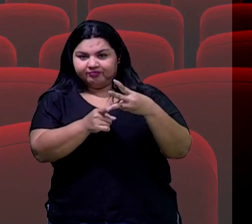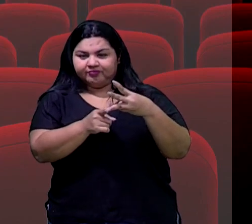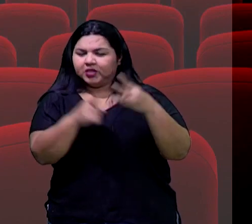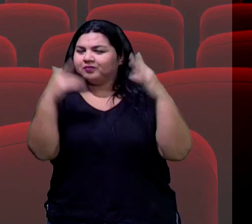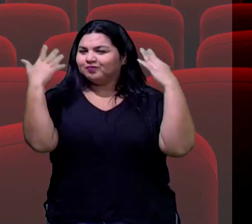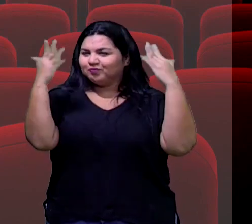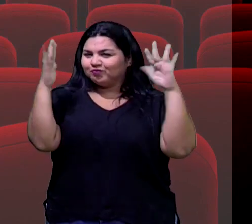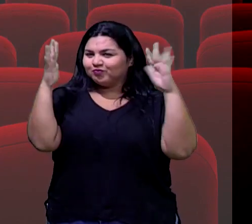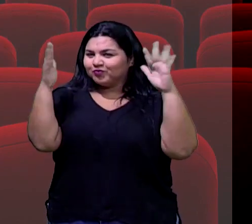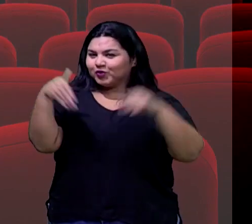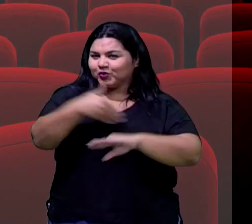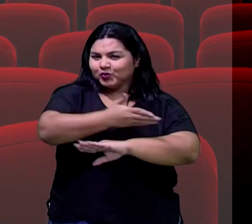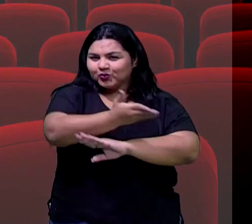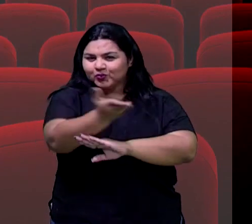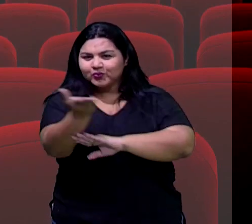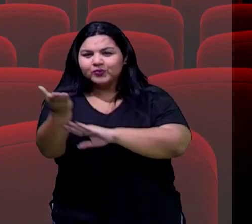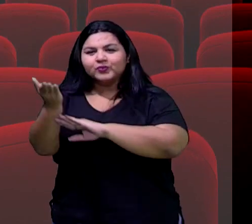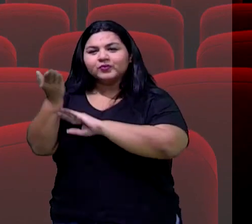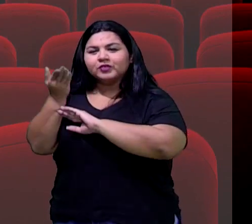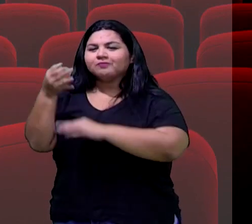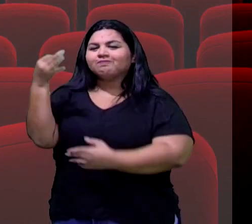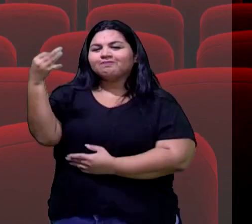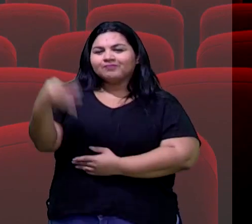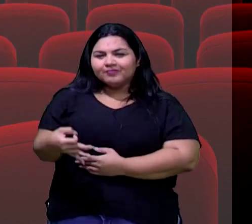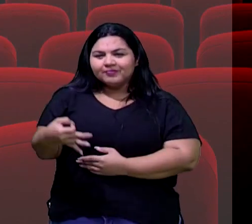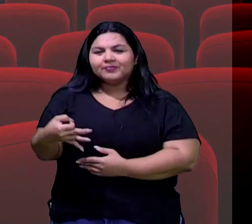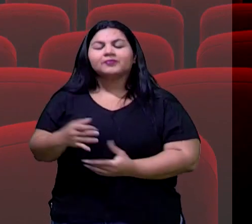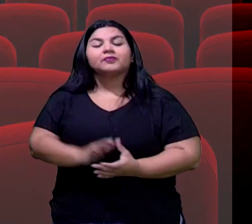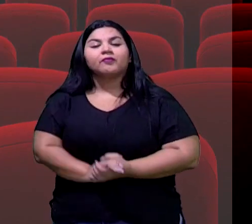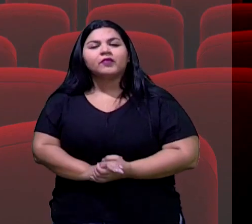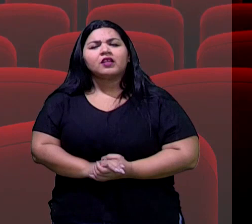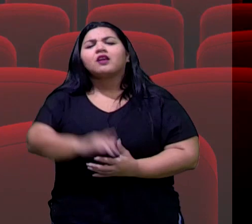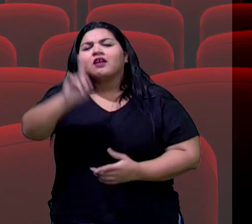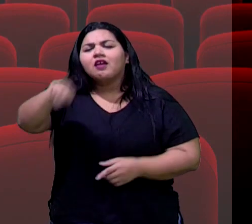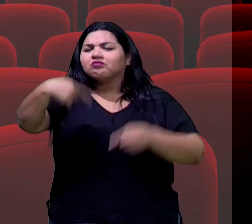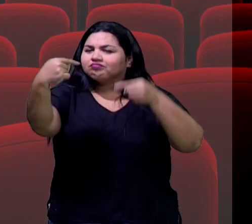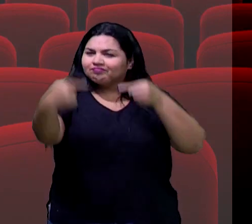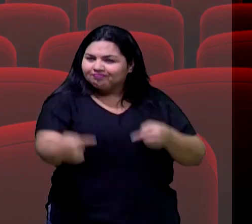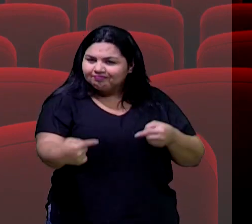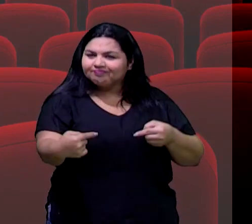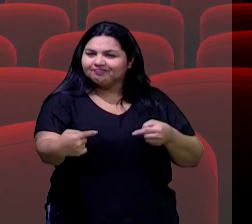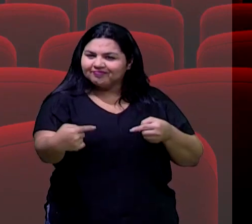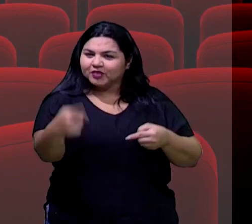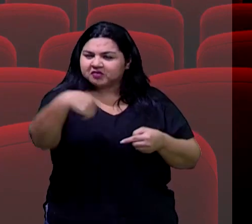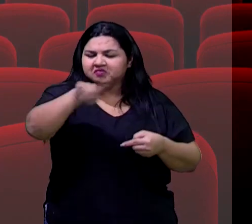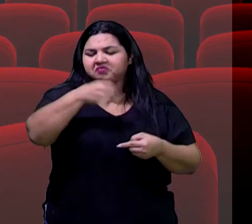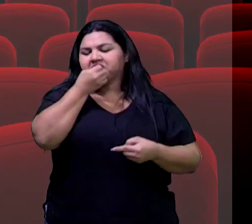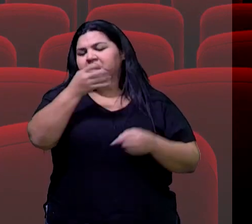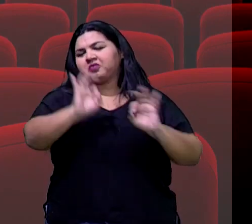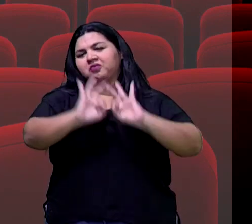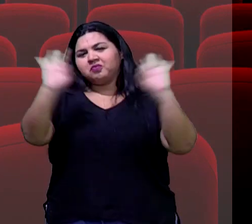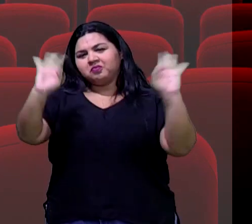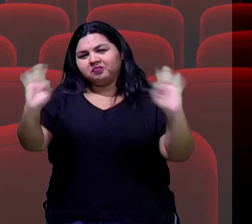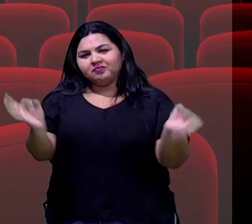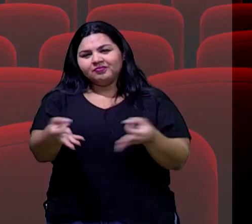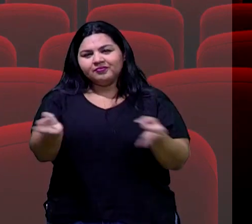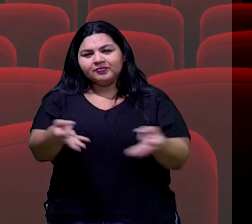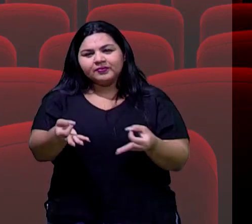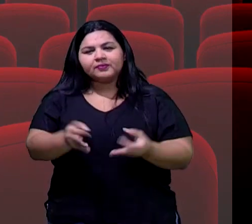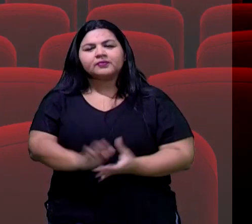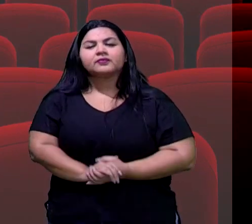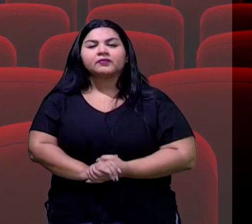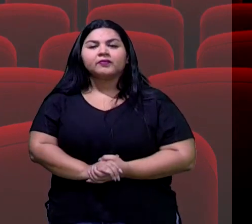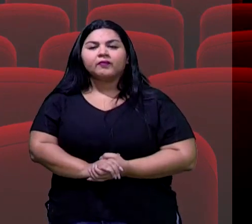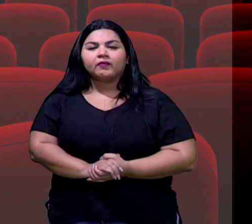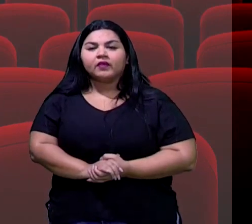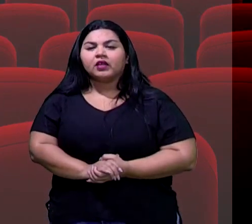Parabéns aí pra todos vocês que acertaram. É um desafio, né? Mas vocês se deram muito bem com ele, tá bom? E